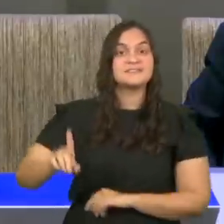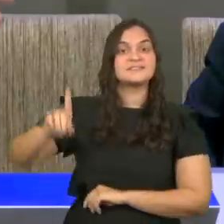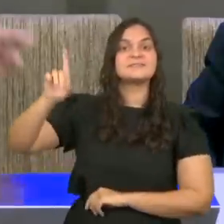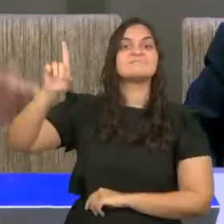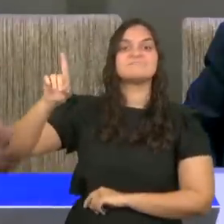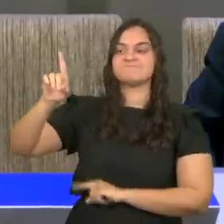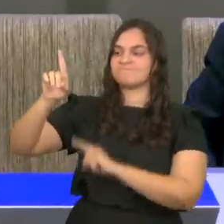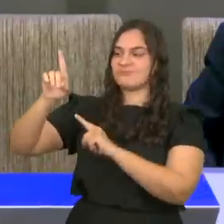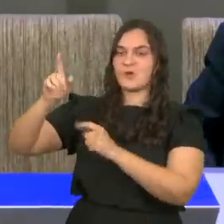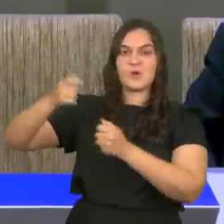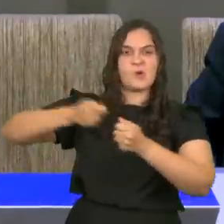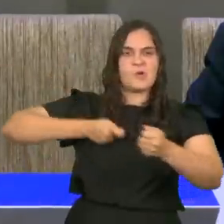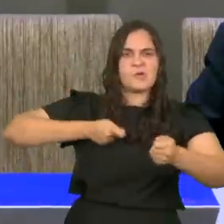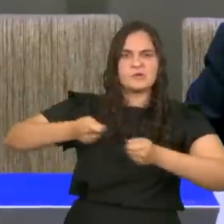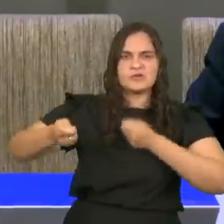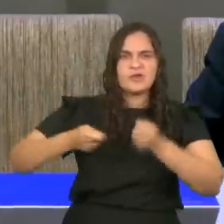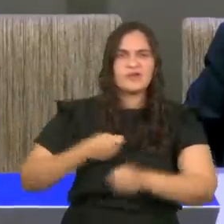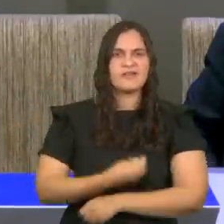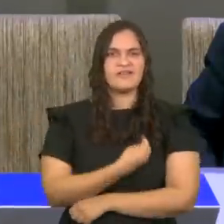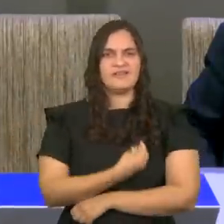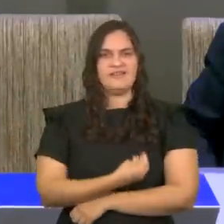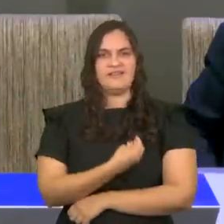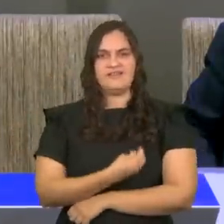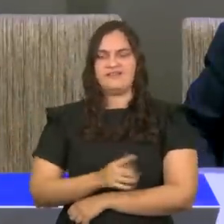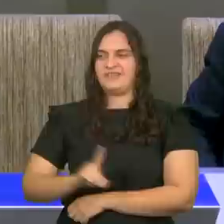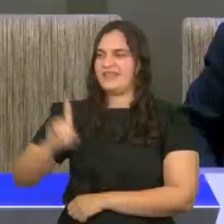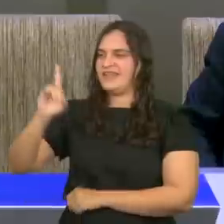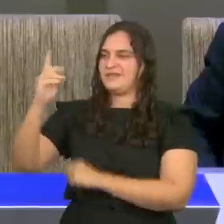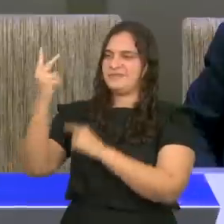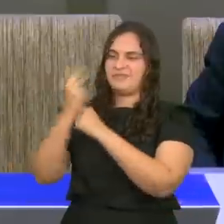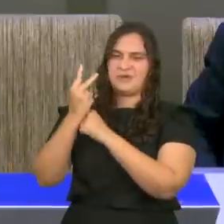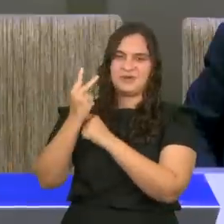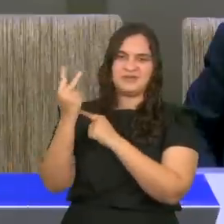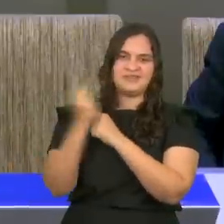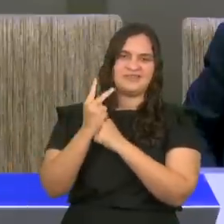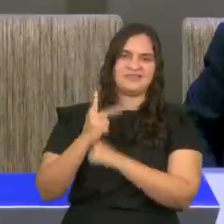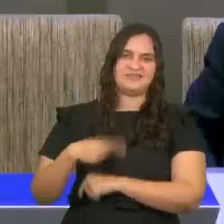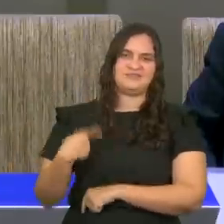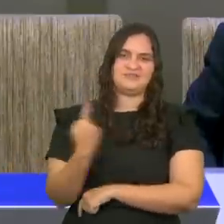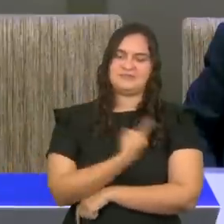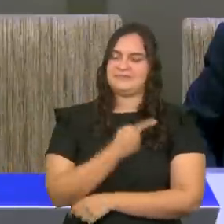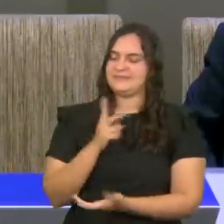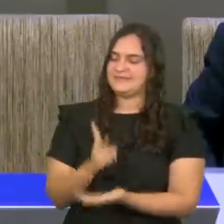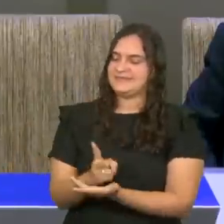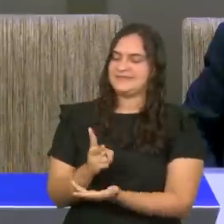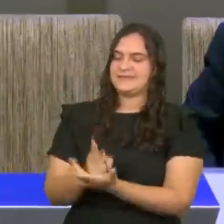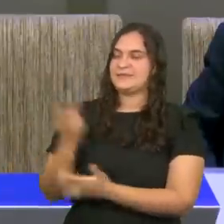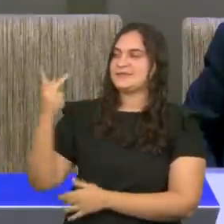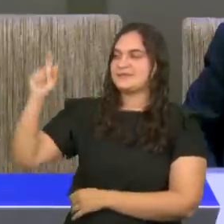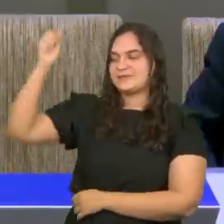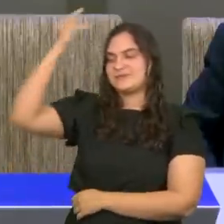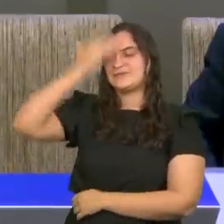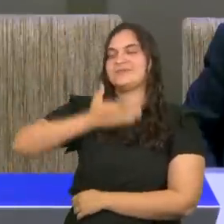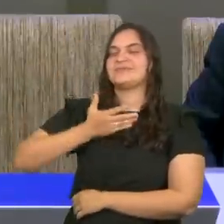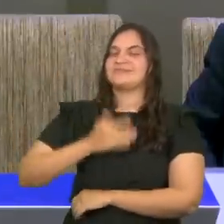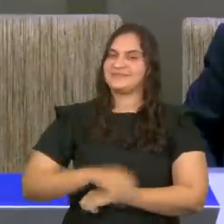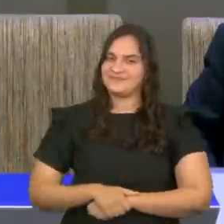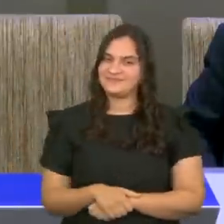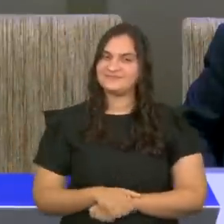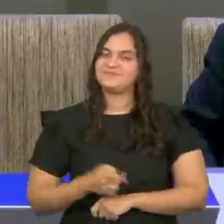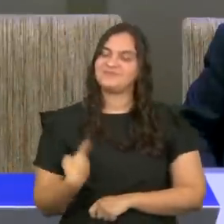controla a vida, nos manteve na sua presença. Aleluia! Nós estamos